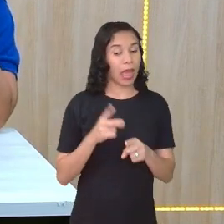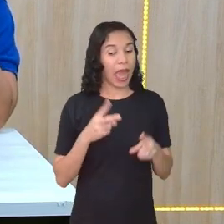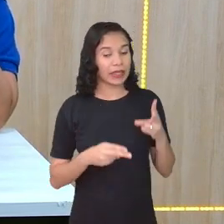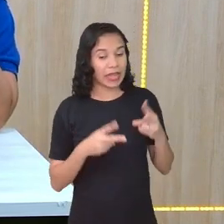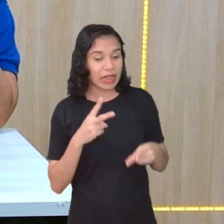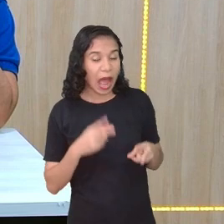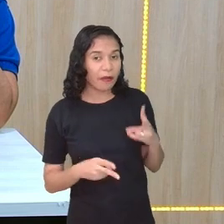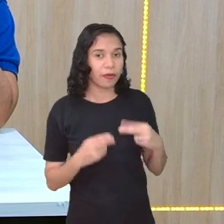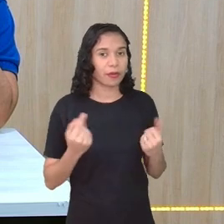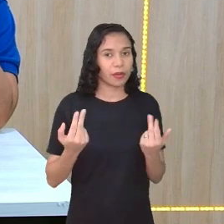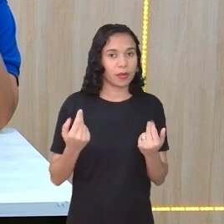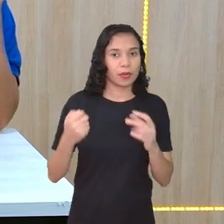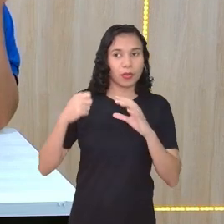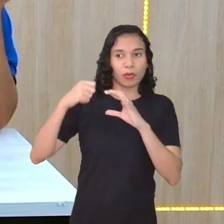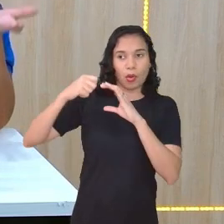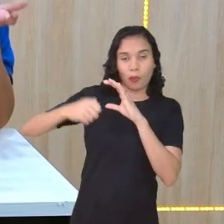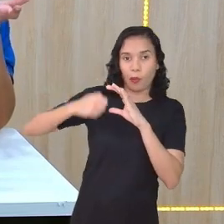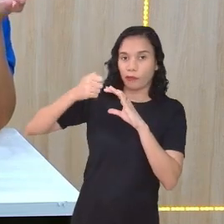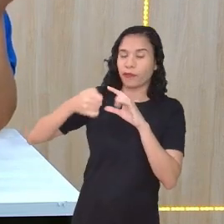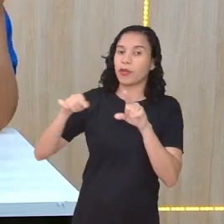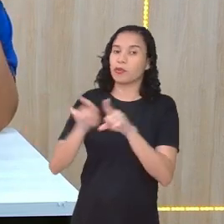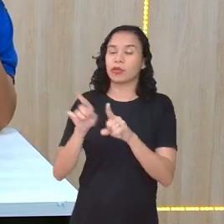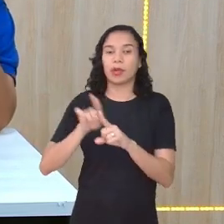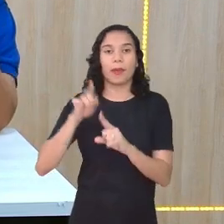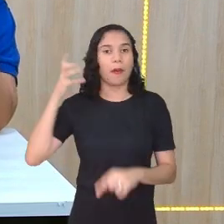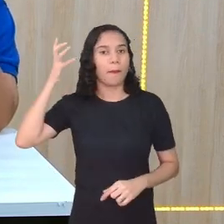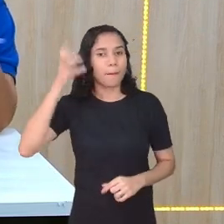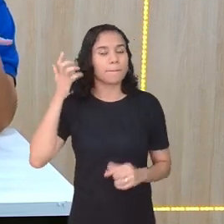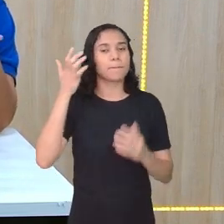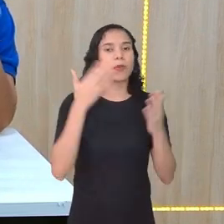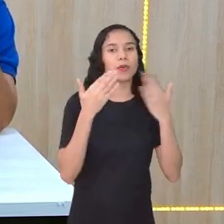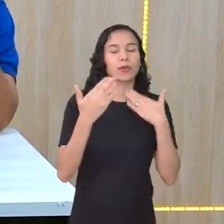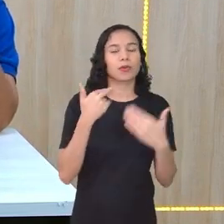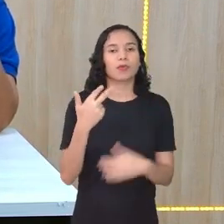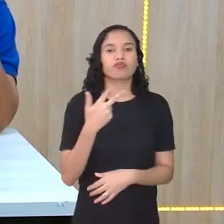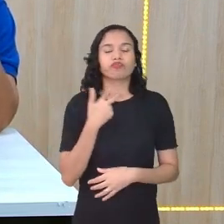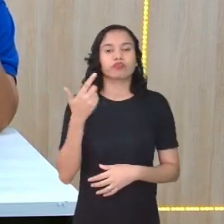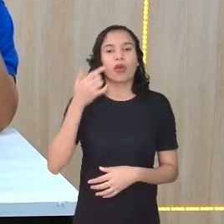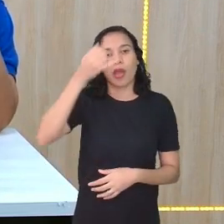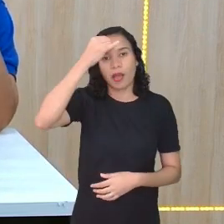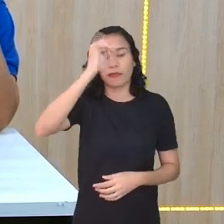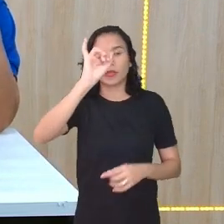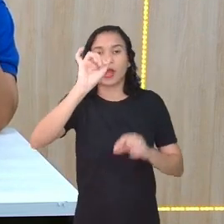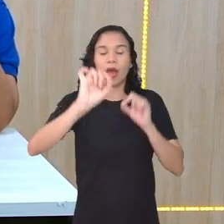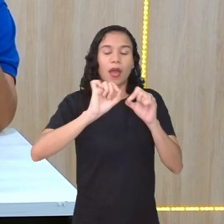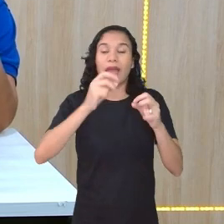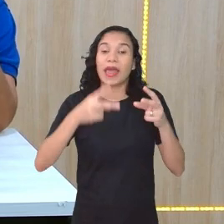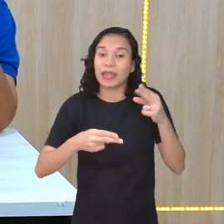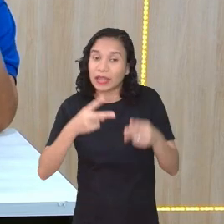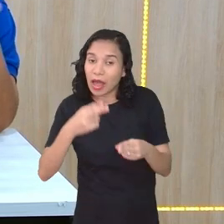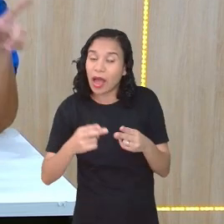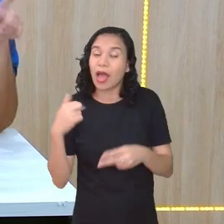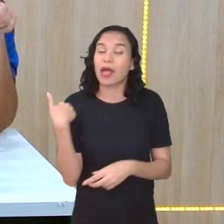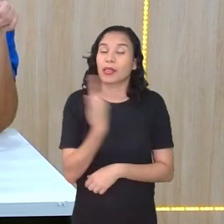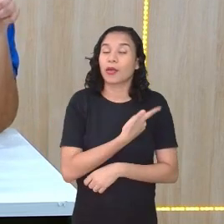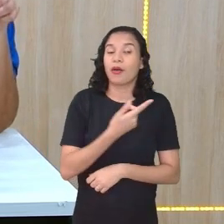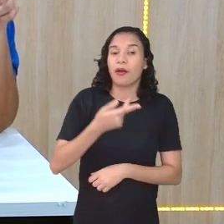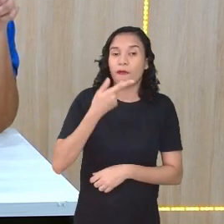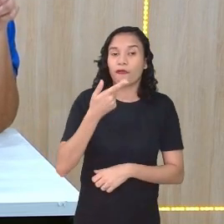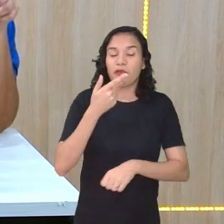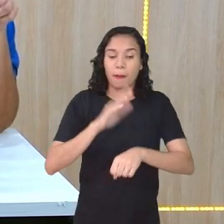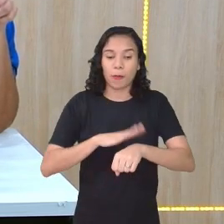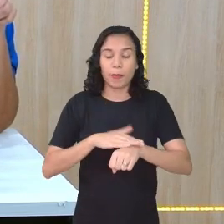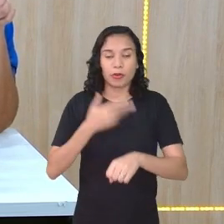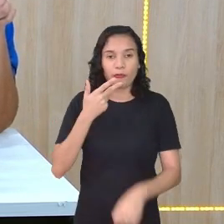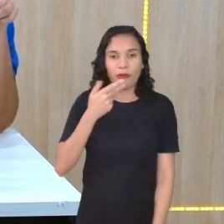assim como um vídeo gravado, Assim como um podcast. O que a gente não consegue evitar é editar a nossa fala no momento em que